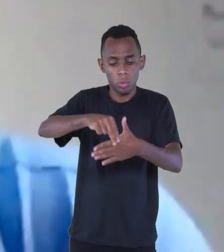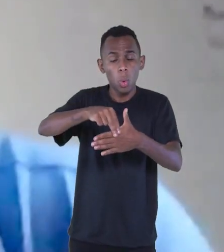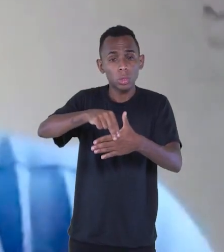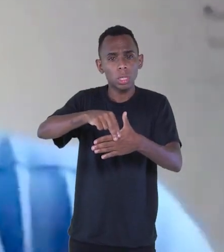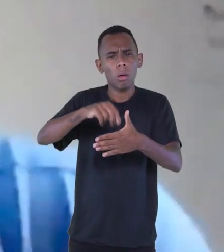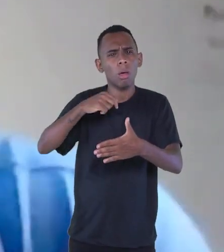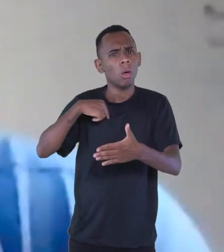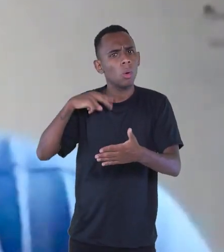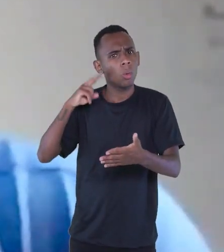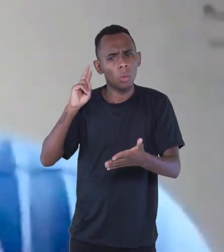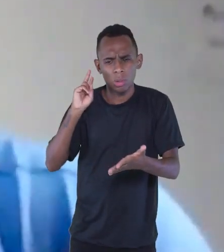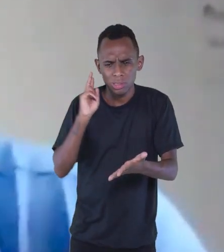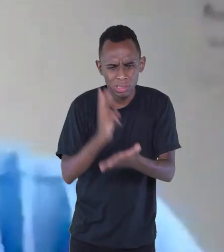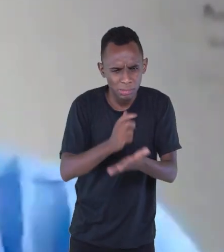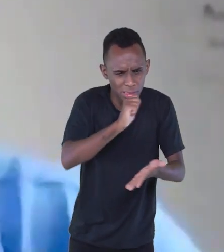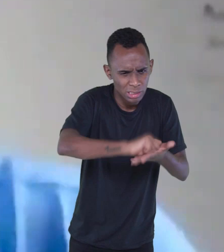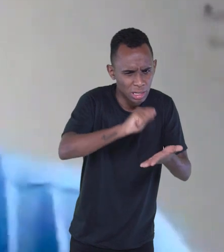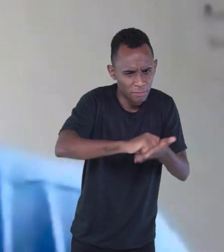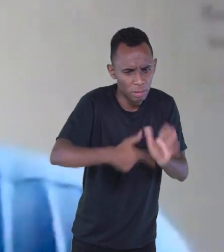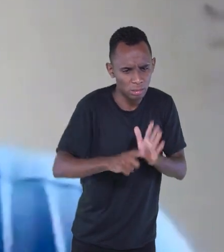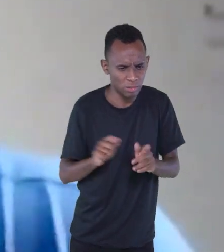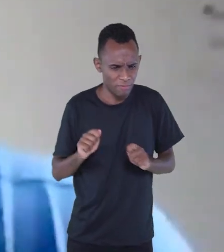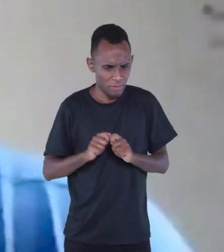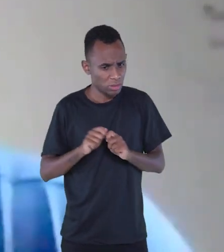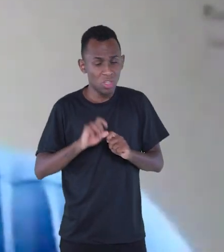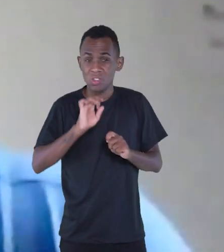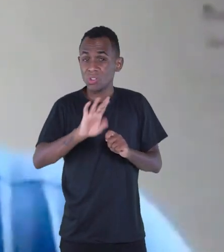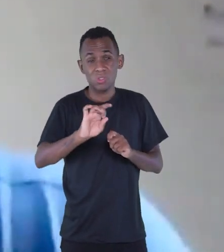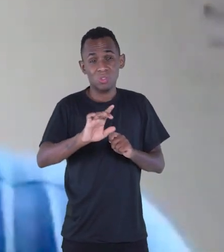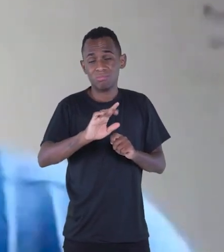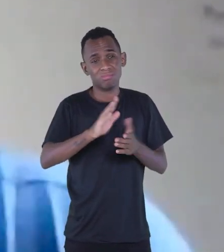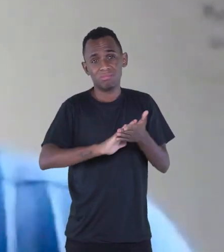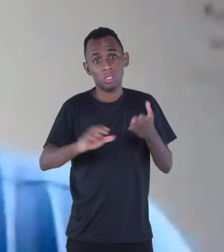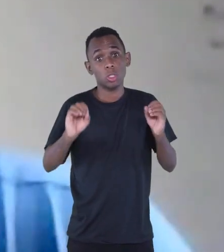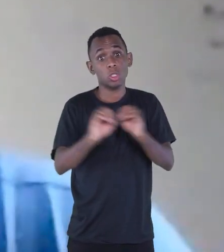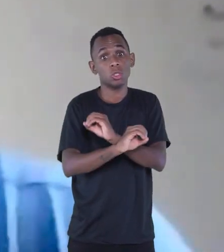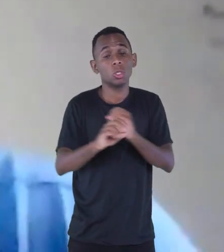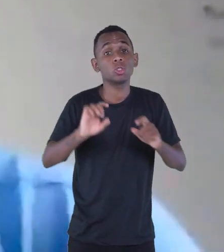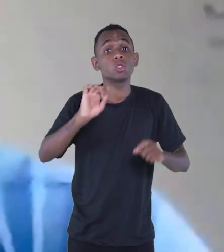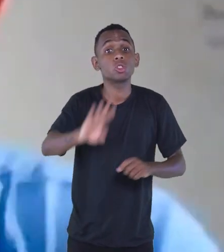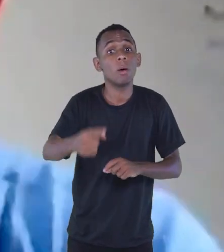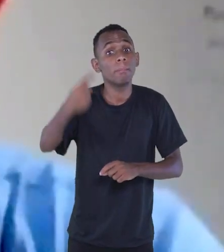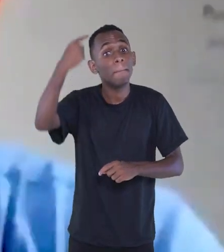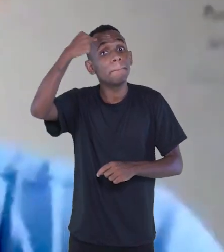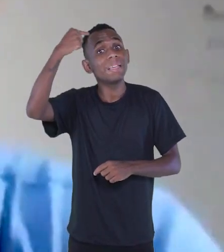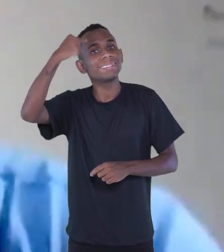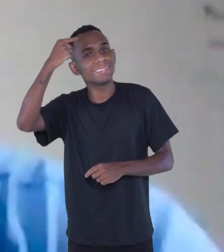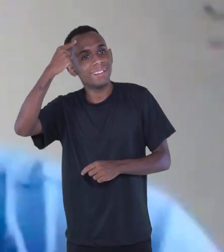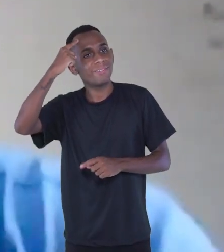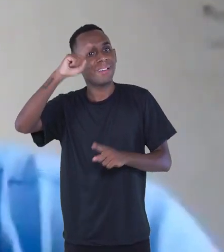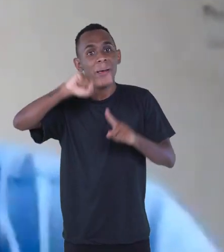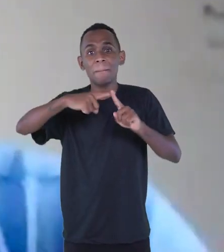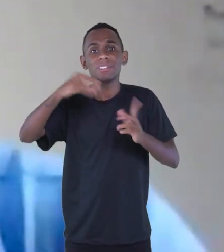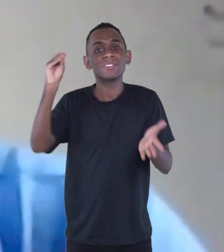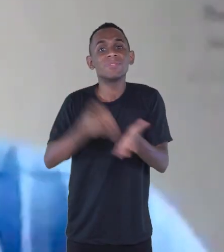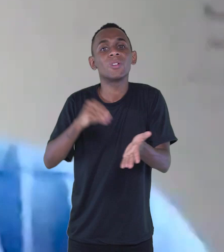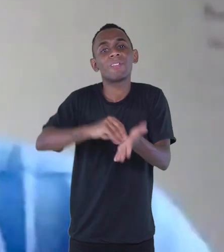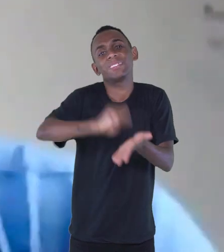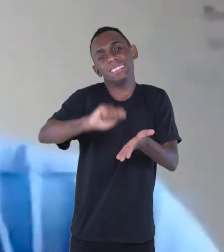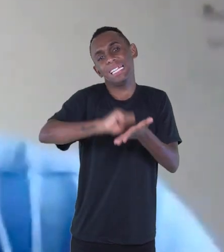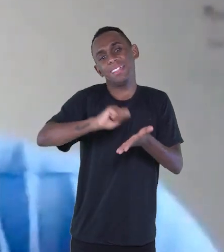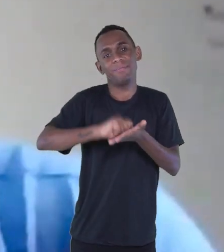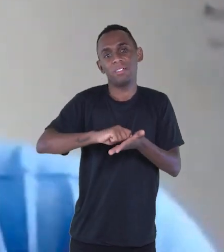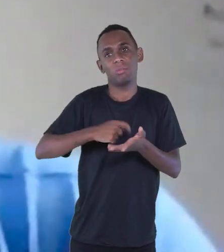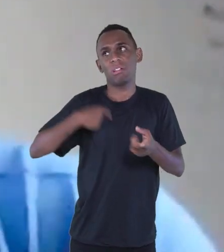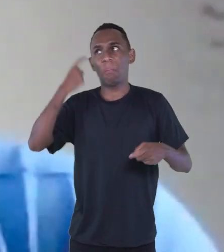escrevia o que eu fazia, eu só pensava em cordel. Olha que coisa interessante, mas eu não passava para o papel, eu nunca tive a preocupação.